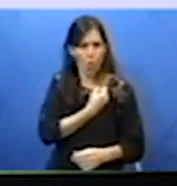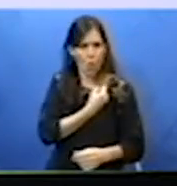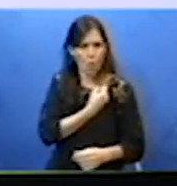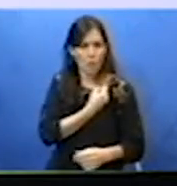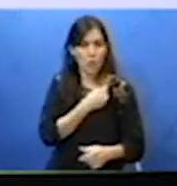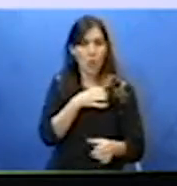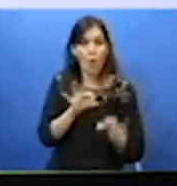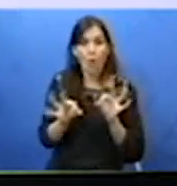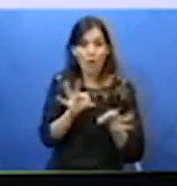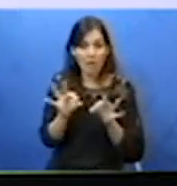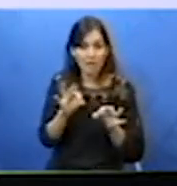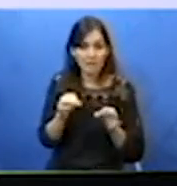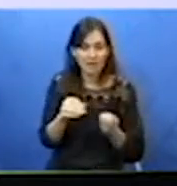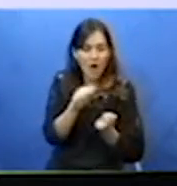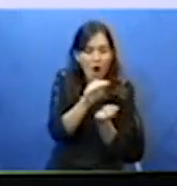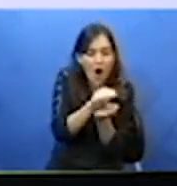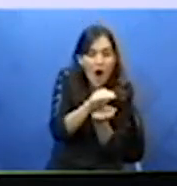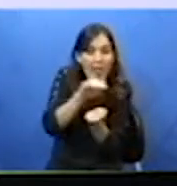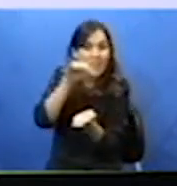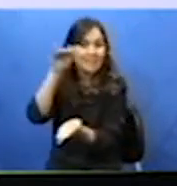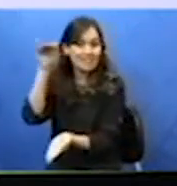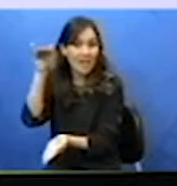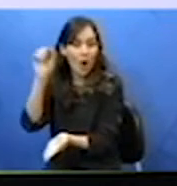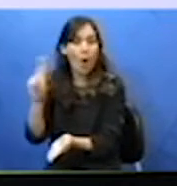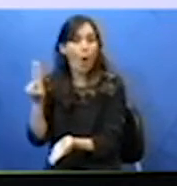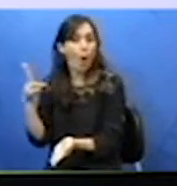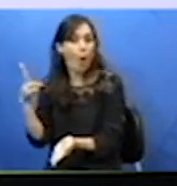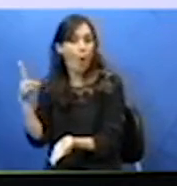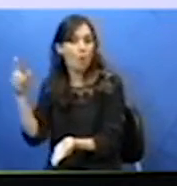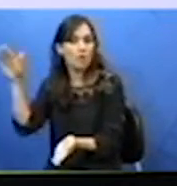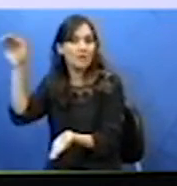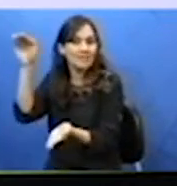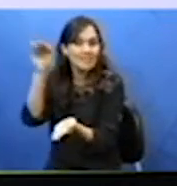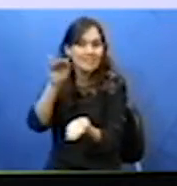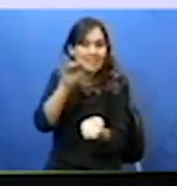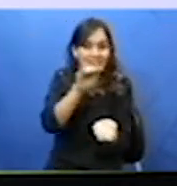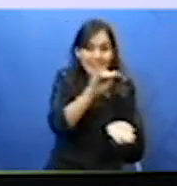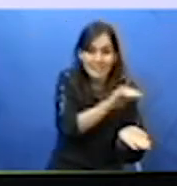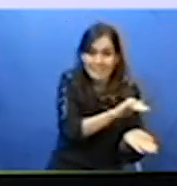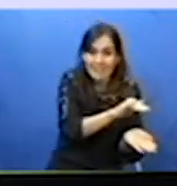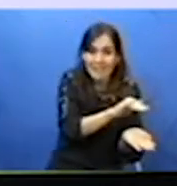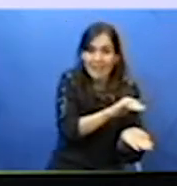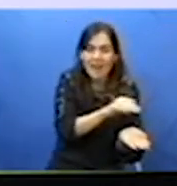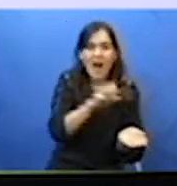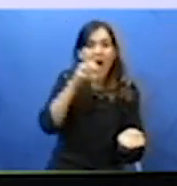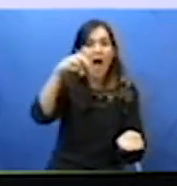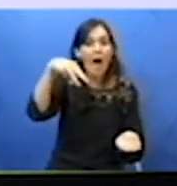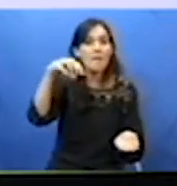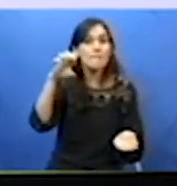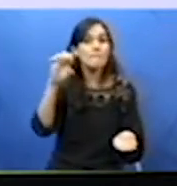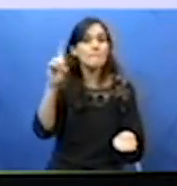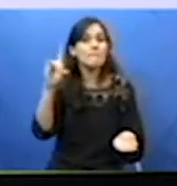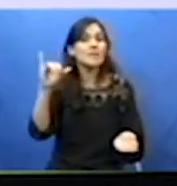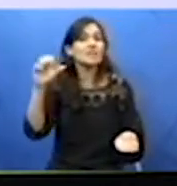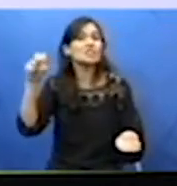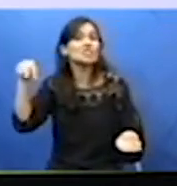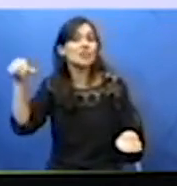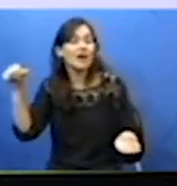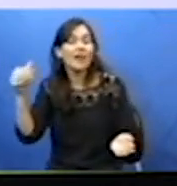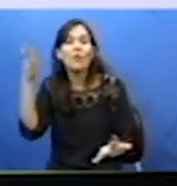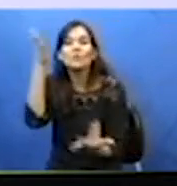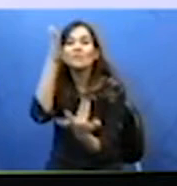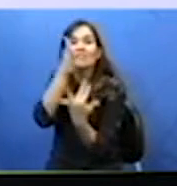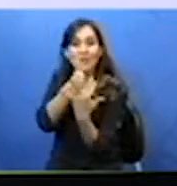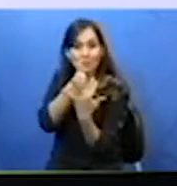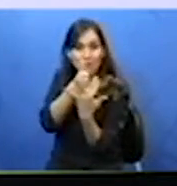ordem crescente ou decrescente, a sua mediana será o número que ocupa a posição central da